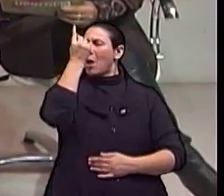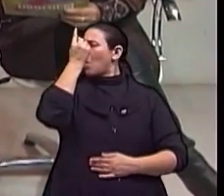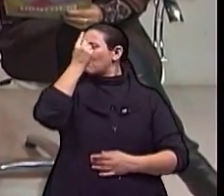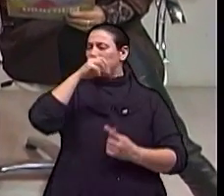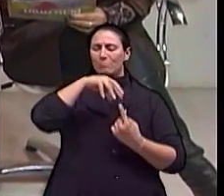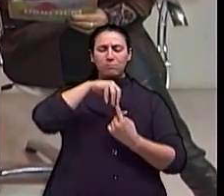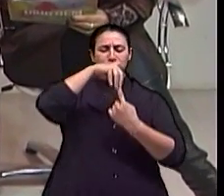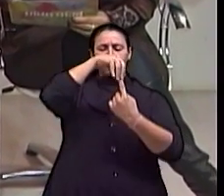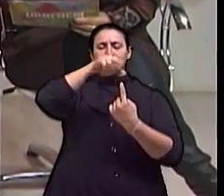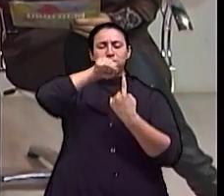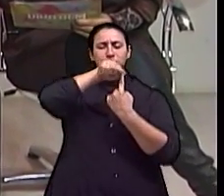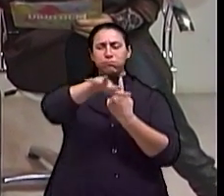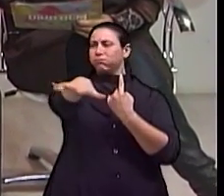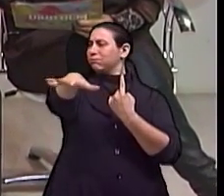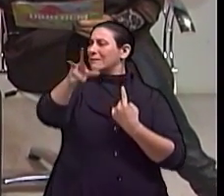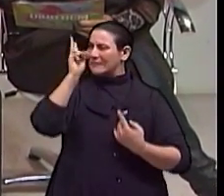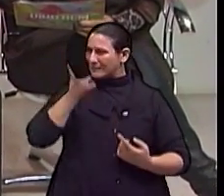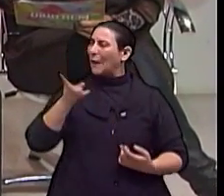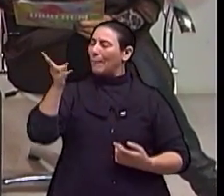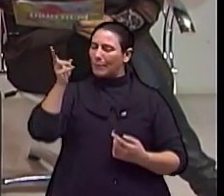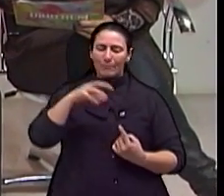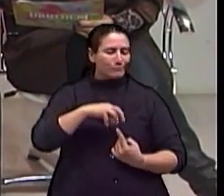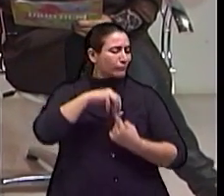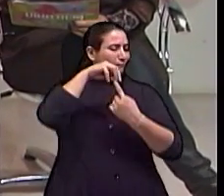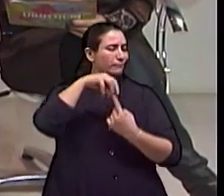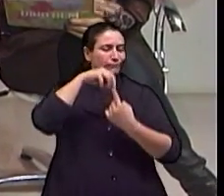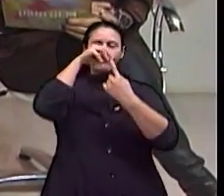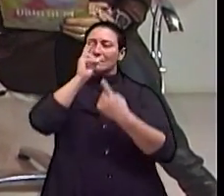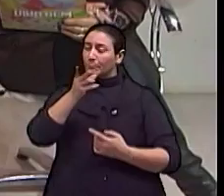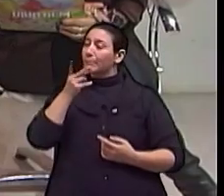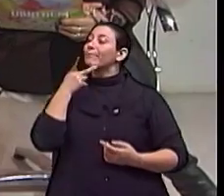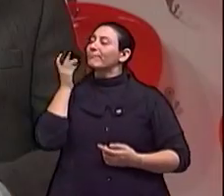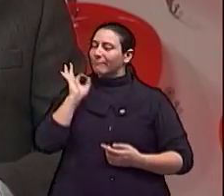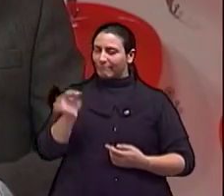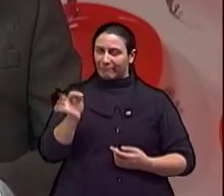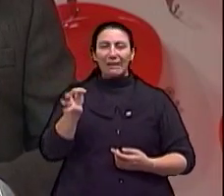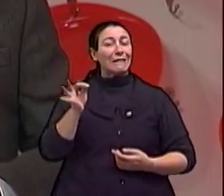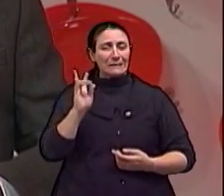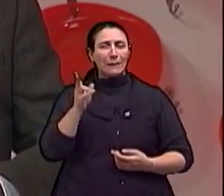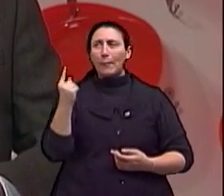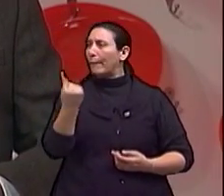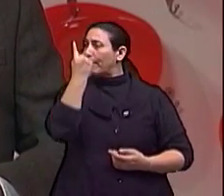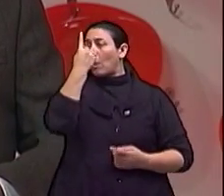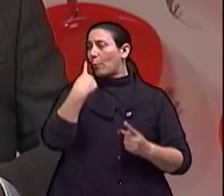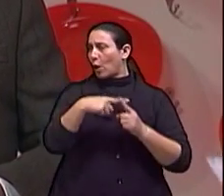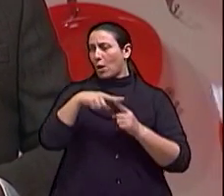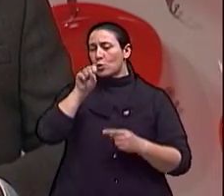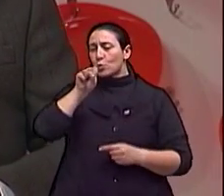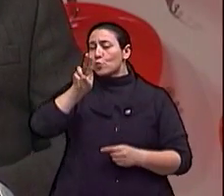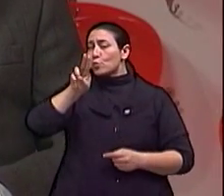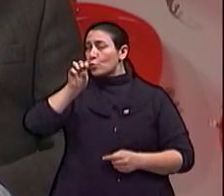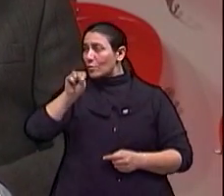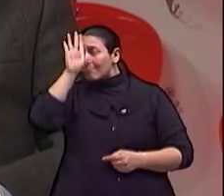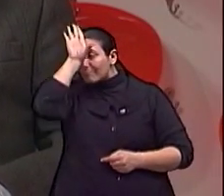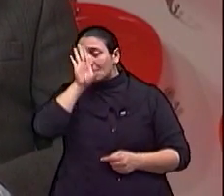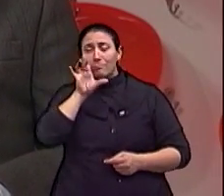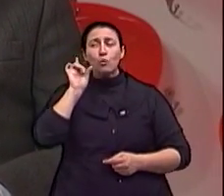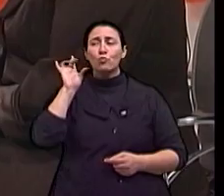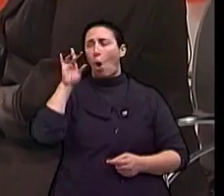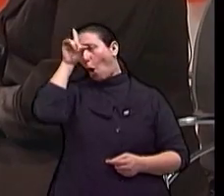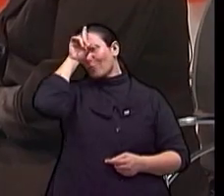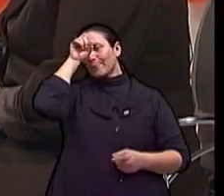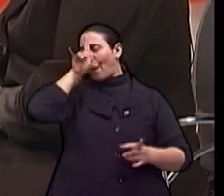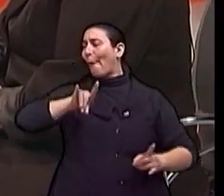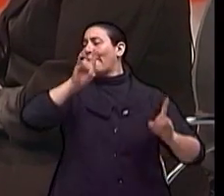sul a fazer isso. Com certeza. É o primeiro hospital de Porto Alegre que faz isso pelo SUS, digamos assim, né? O que é muito mais interessante